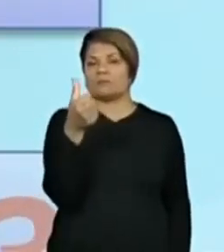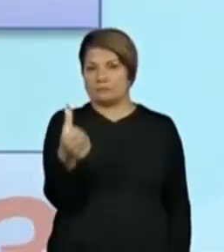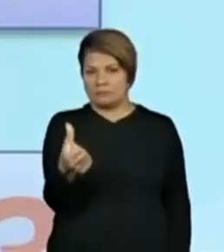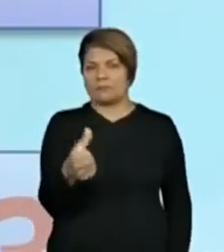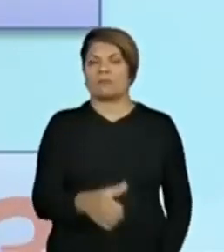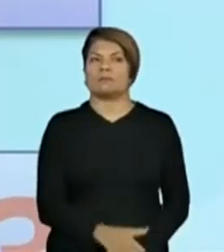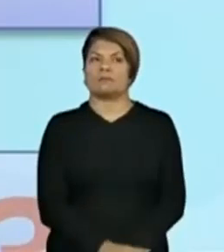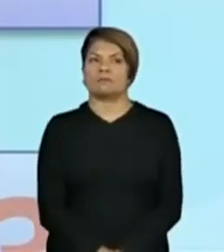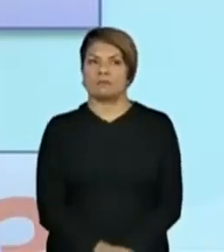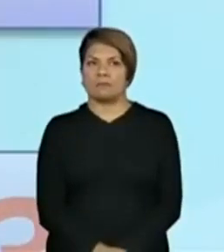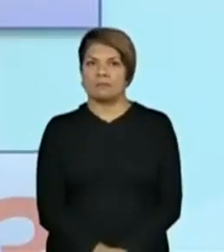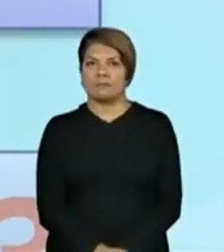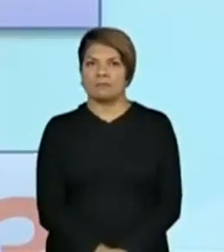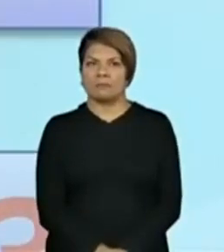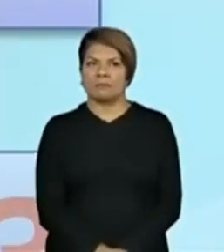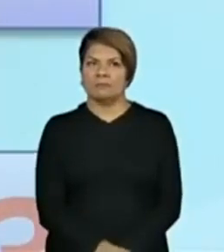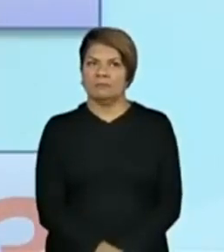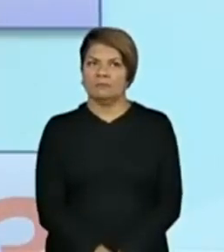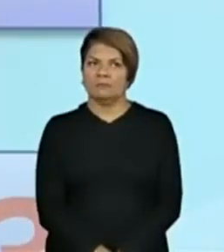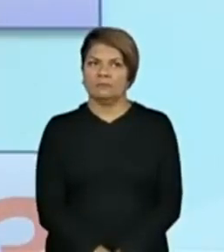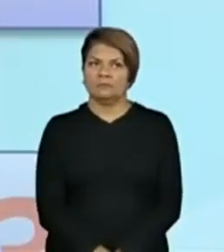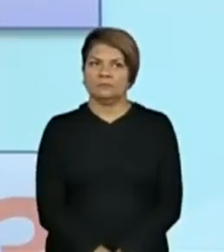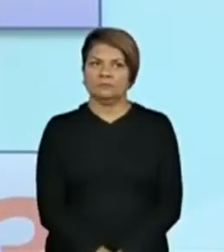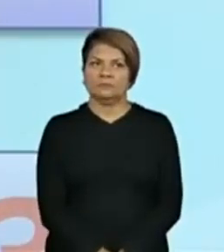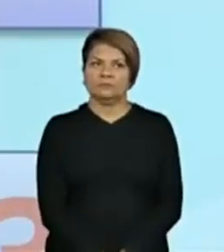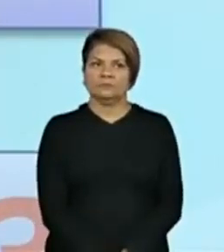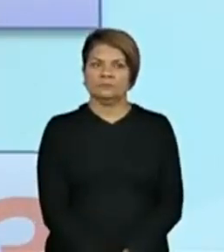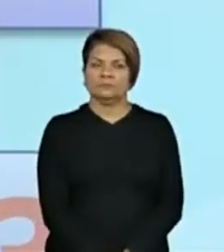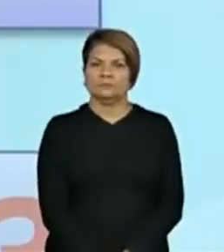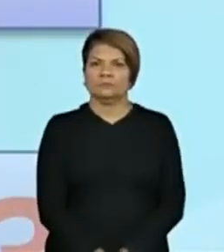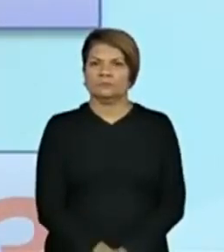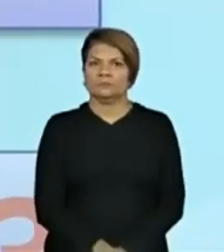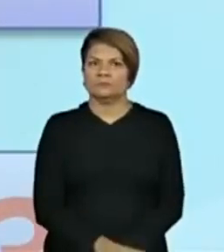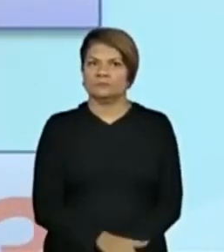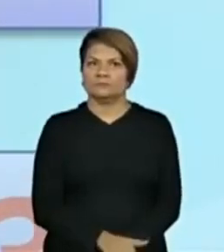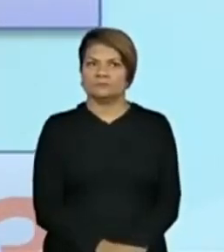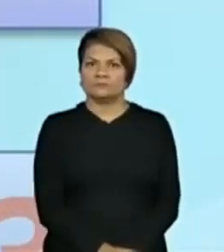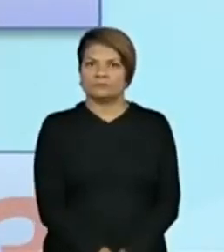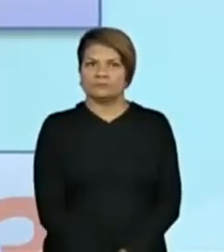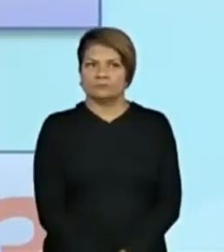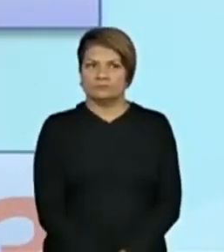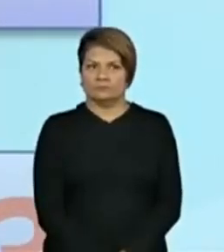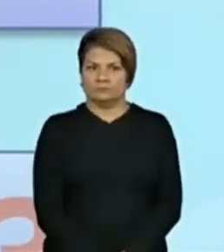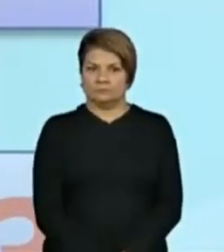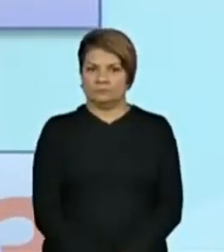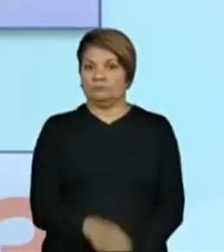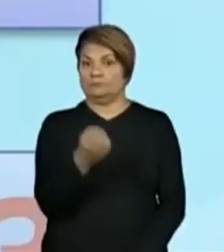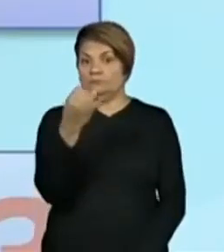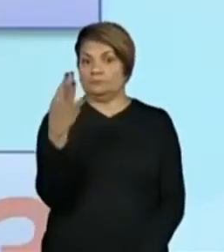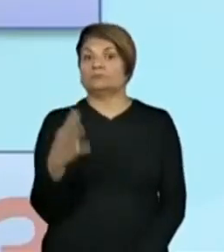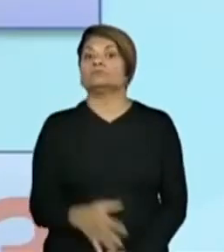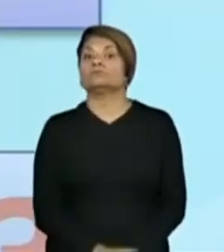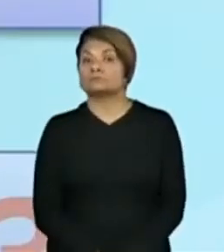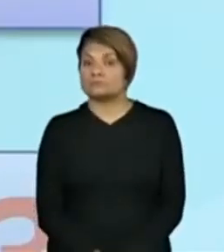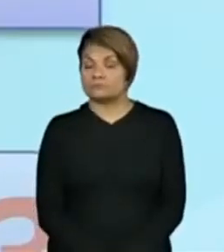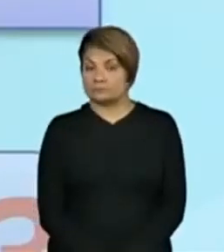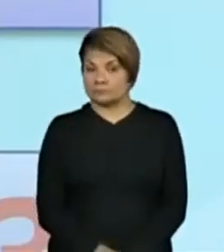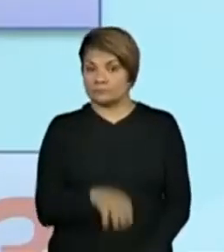866. Se a gente colocar o 8, quanto que ele vai valer, galera? E olha lá, turminha.